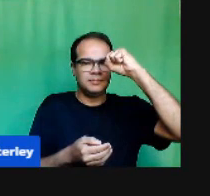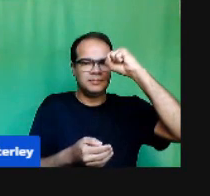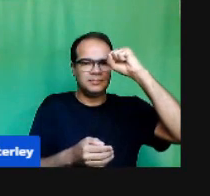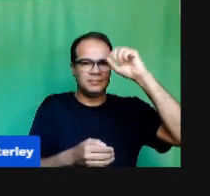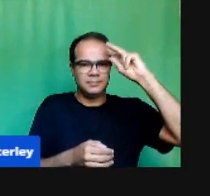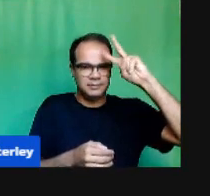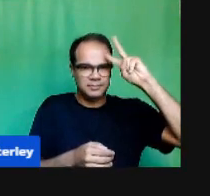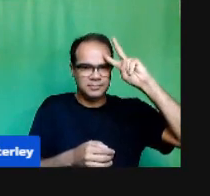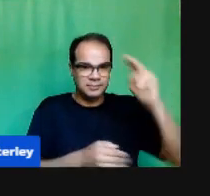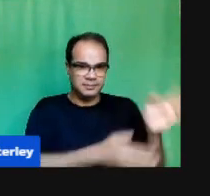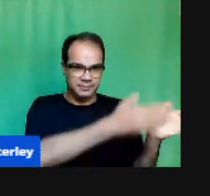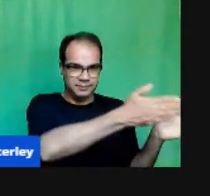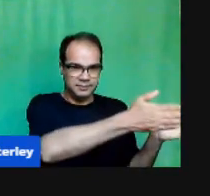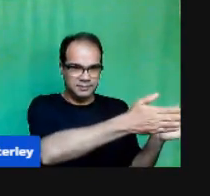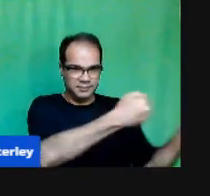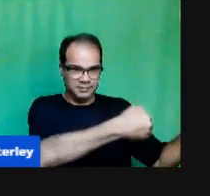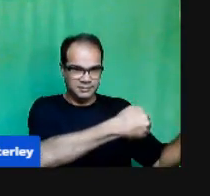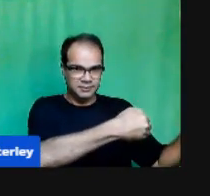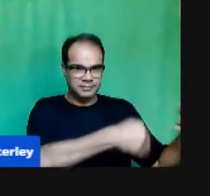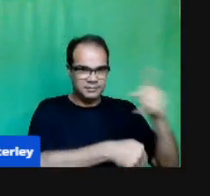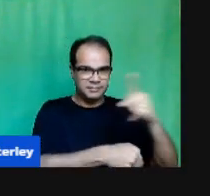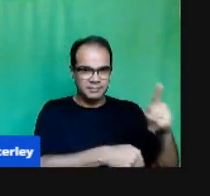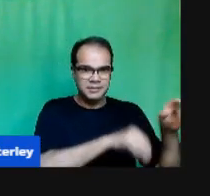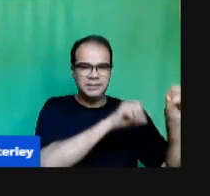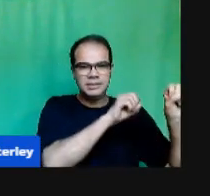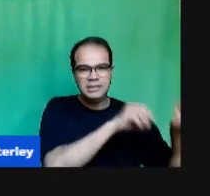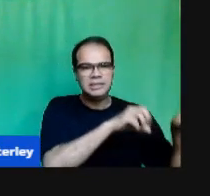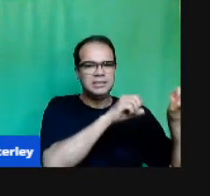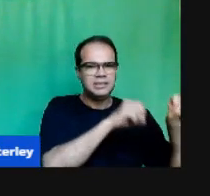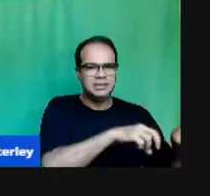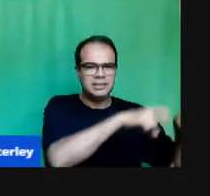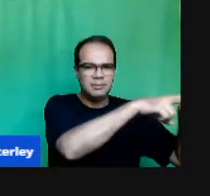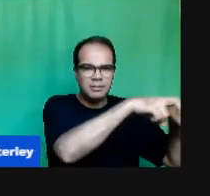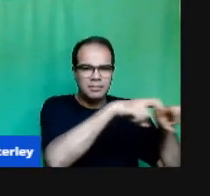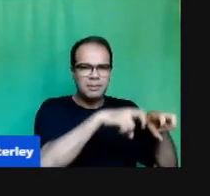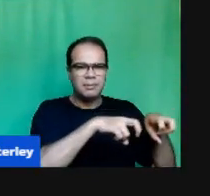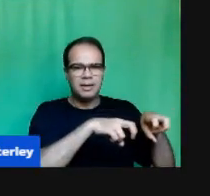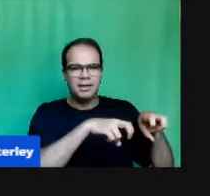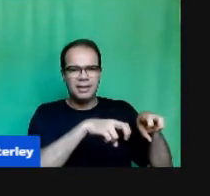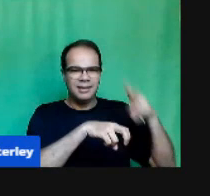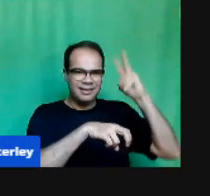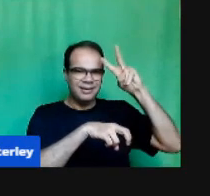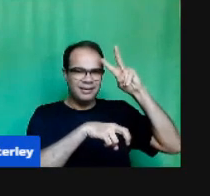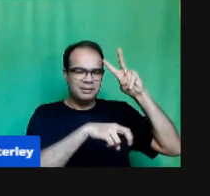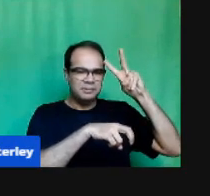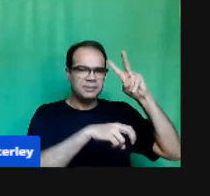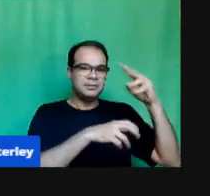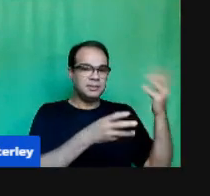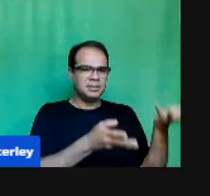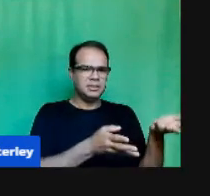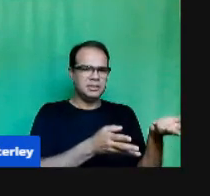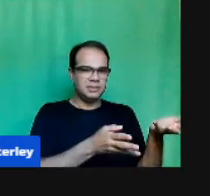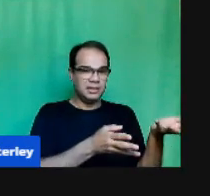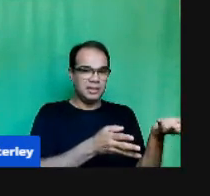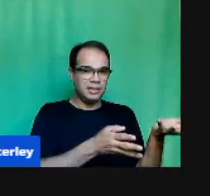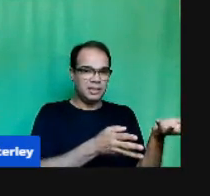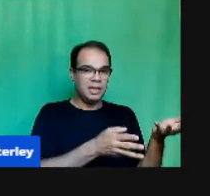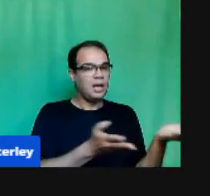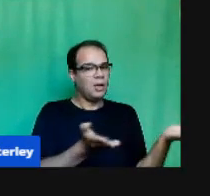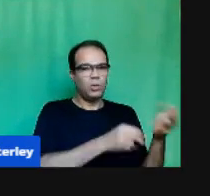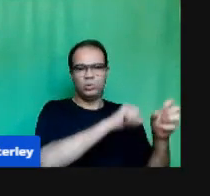Já se fazia Em sala de aula Presencial Alguns professores Já usavam A